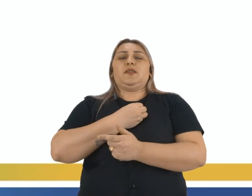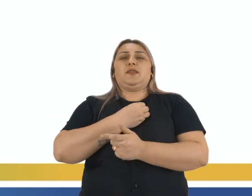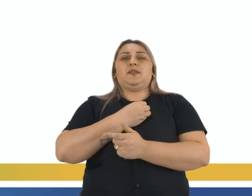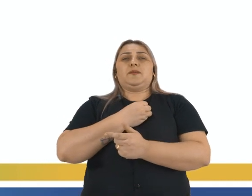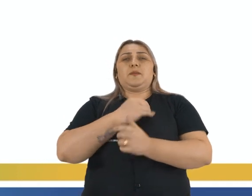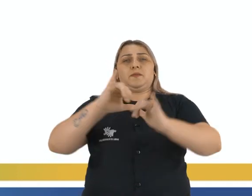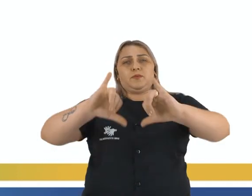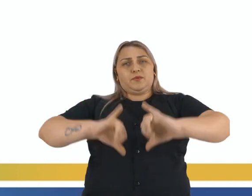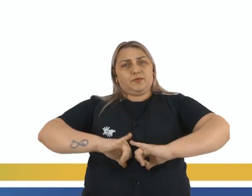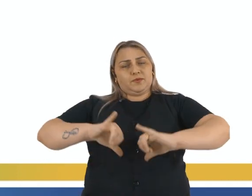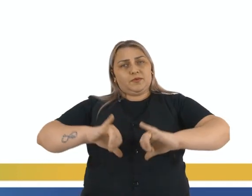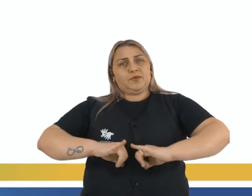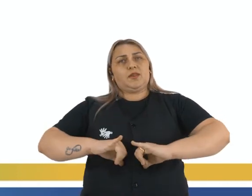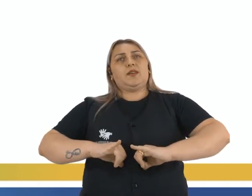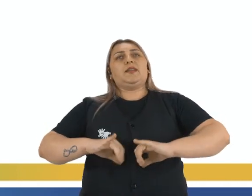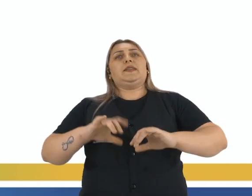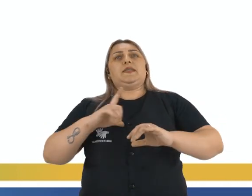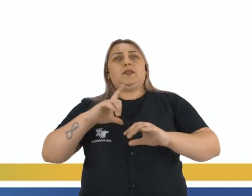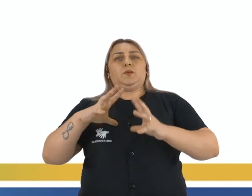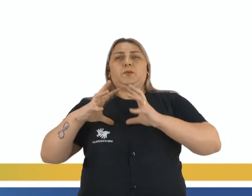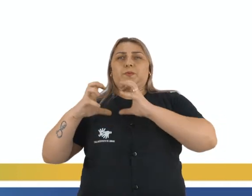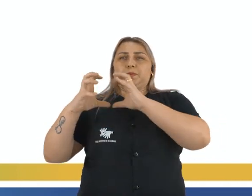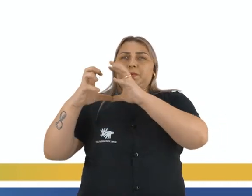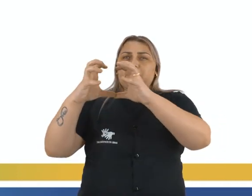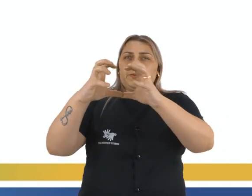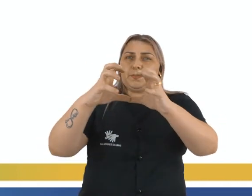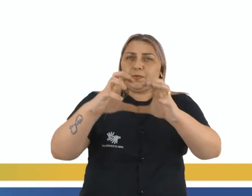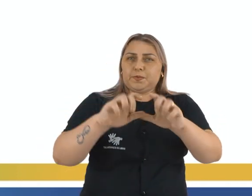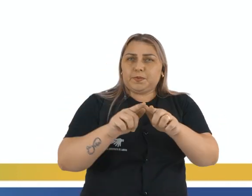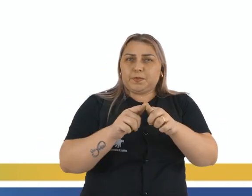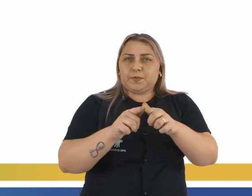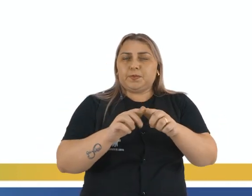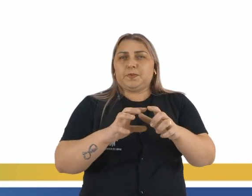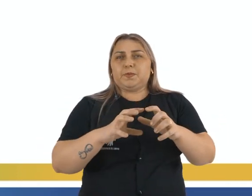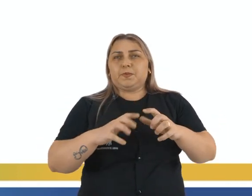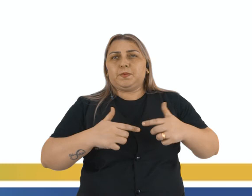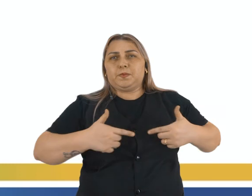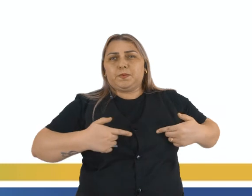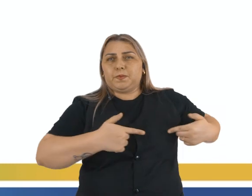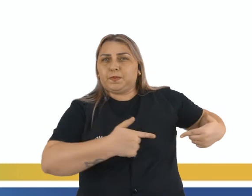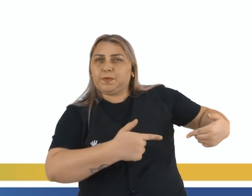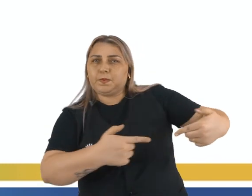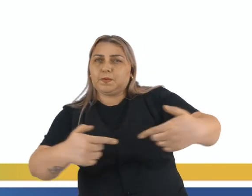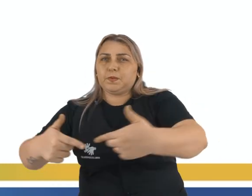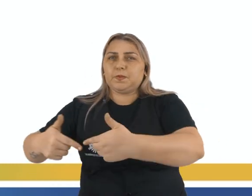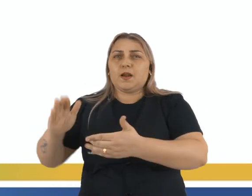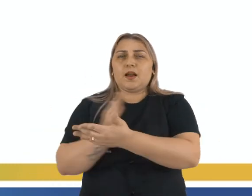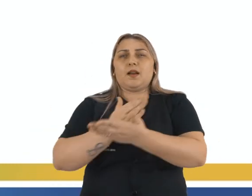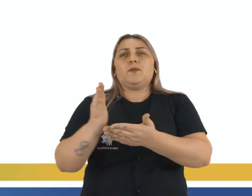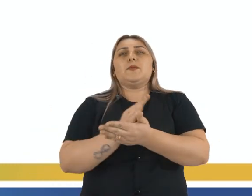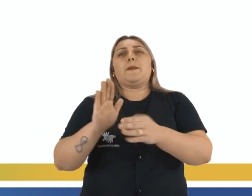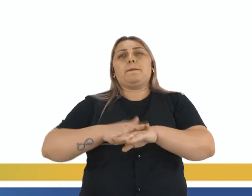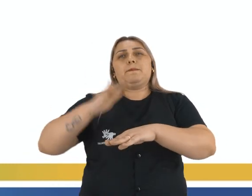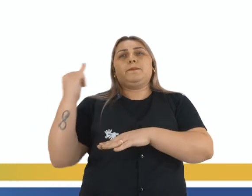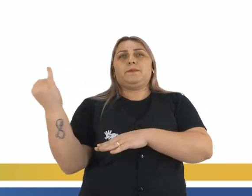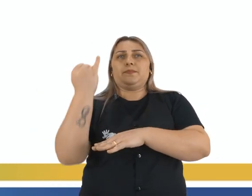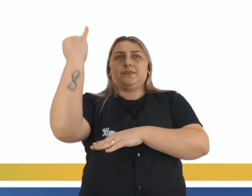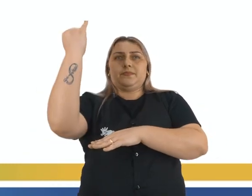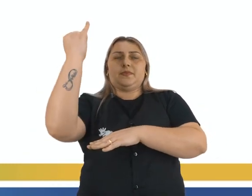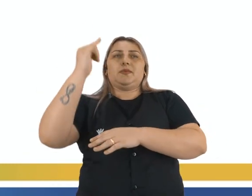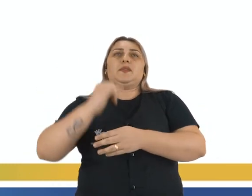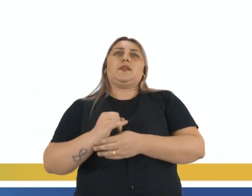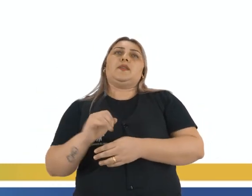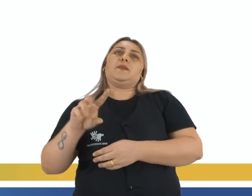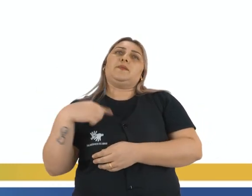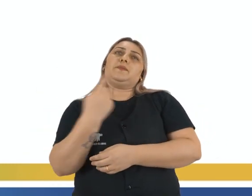gerou, né, algumas rebeliões. Então, foram várias rebeliões escravas, tá, e algumas foram mais importantes, que nós vamos